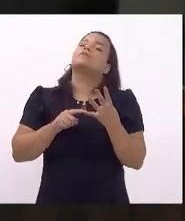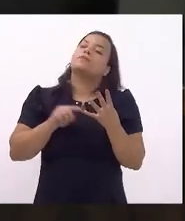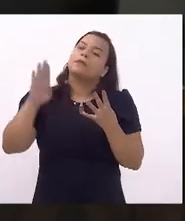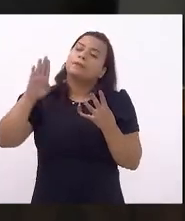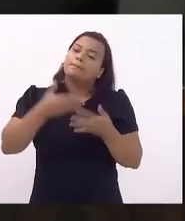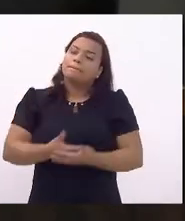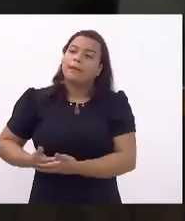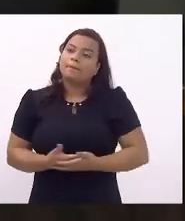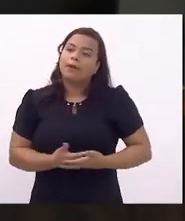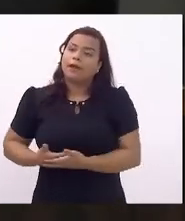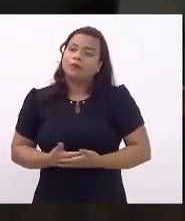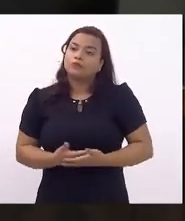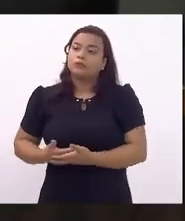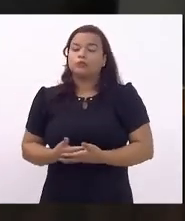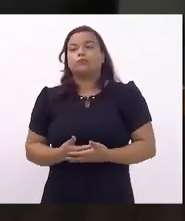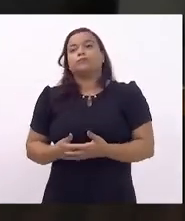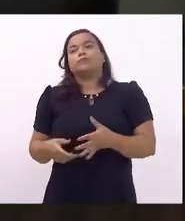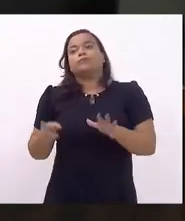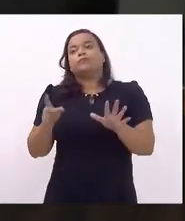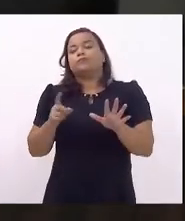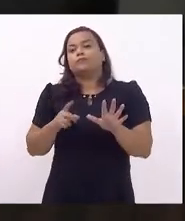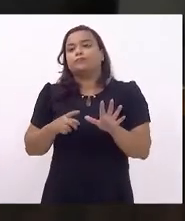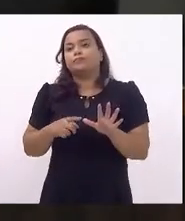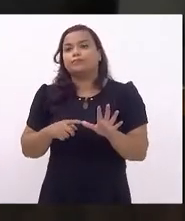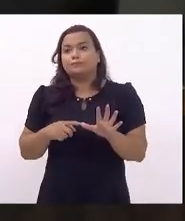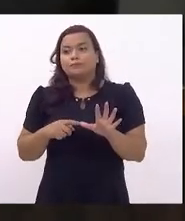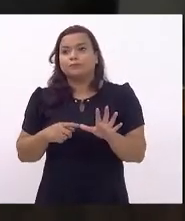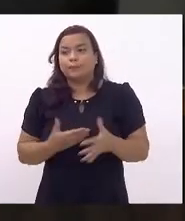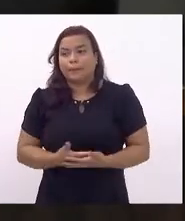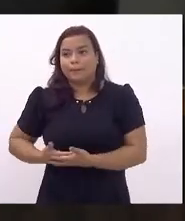Bebeto, deputado Bebeto,